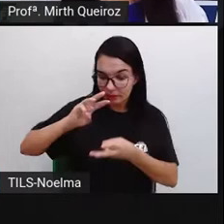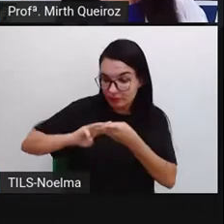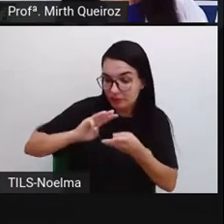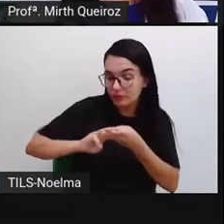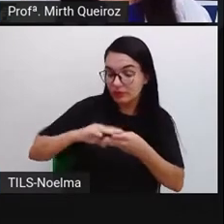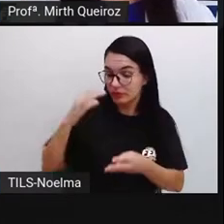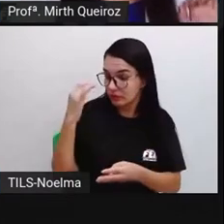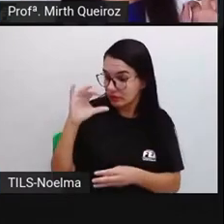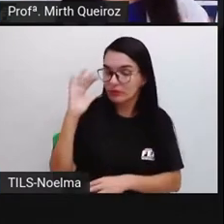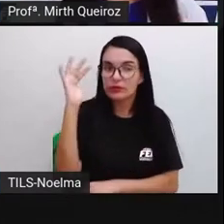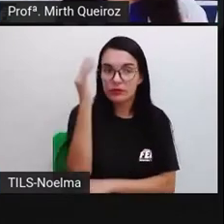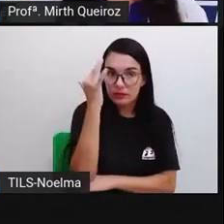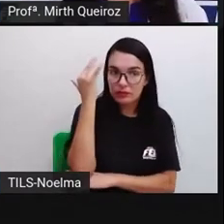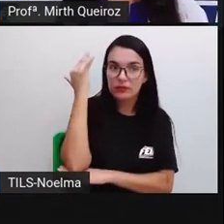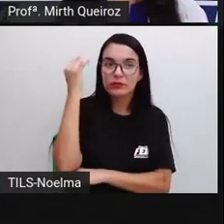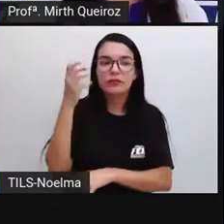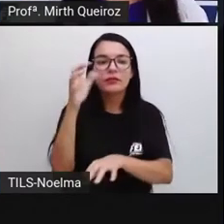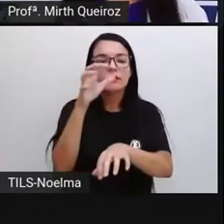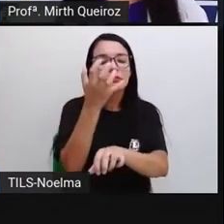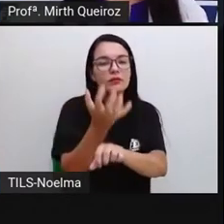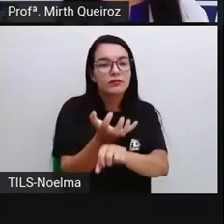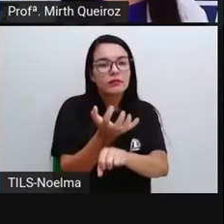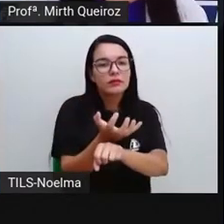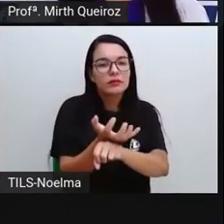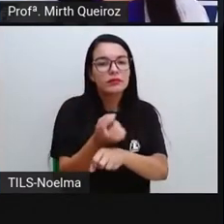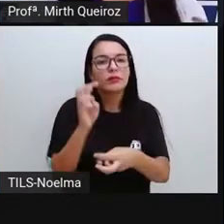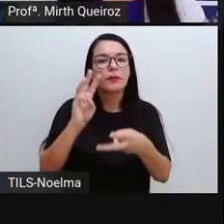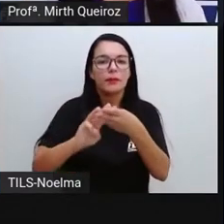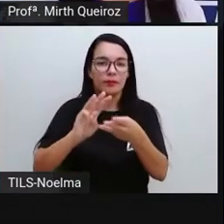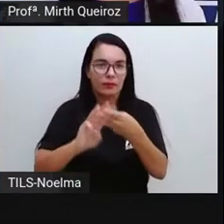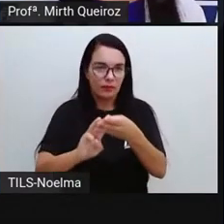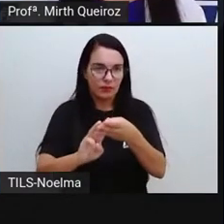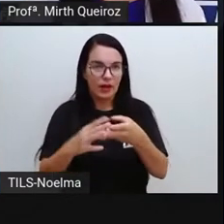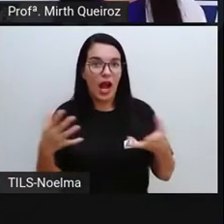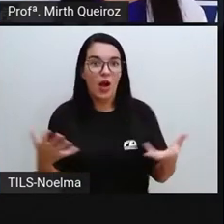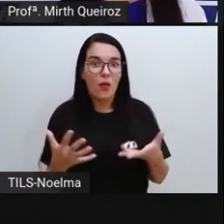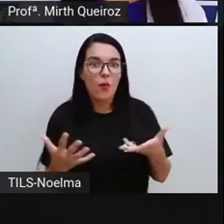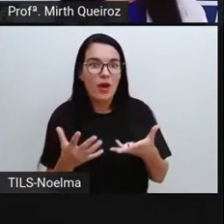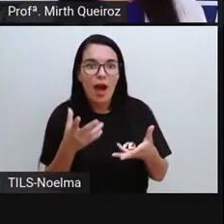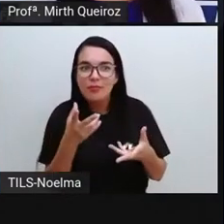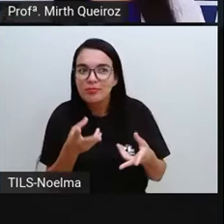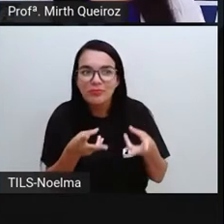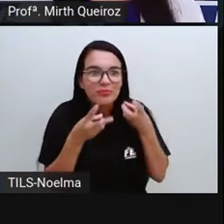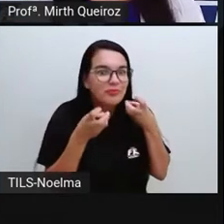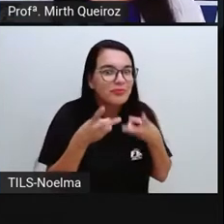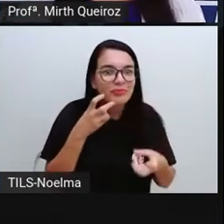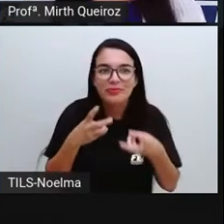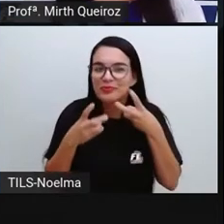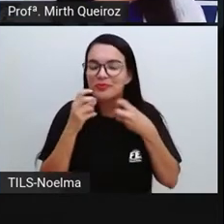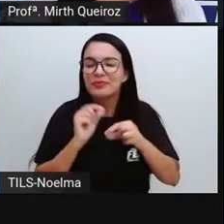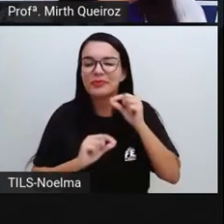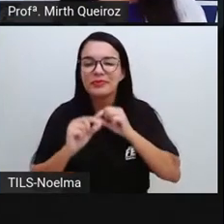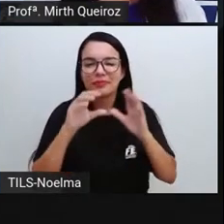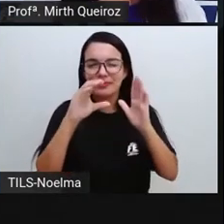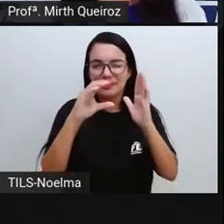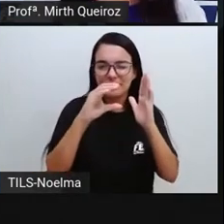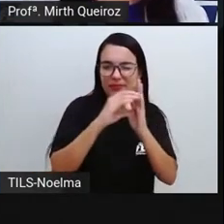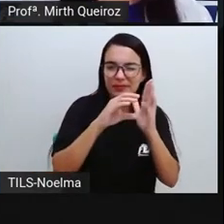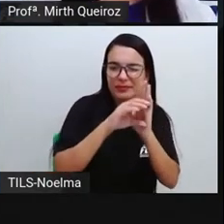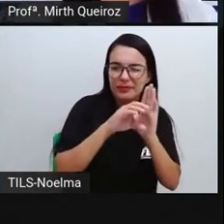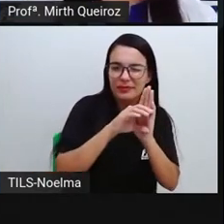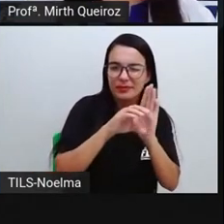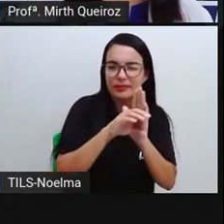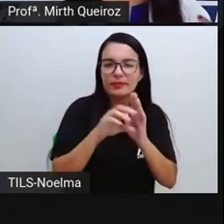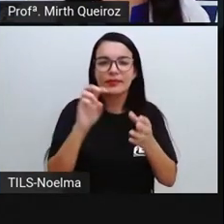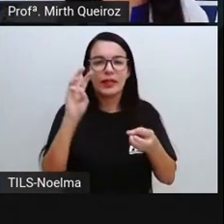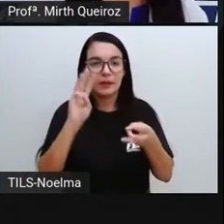ciência da natureza, a disciplina matemática e nós vamos explorar os conceitos matemáticos aí com a calculadora, que